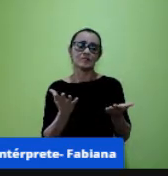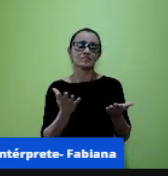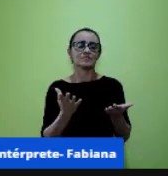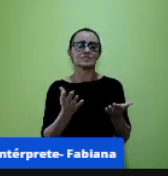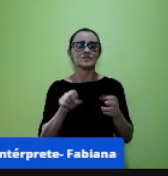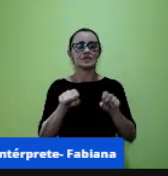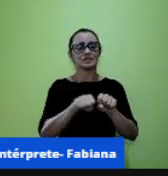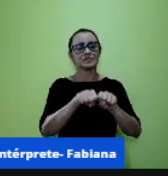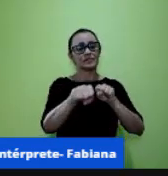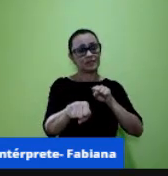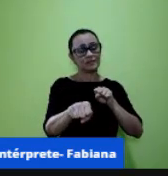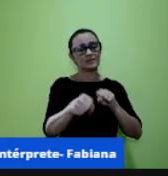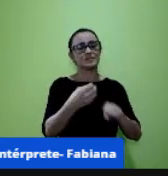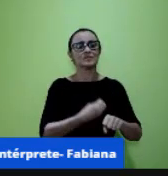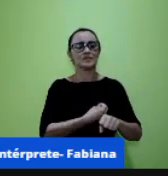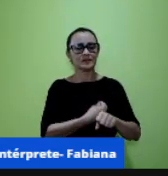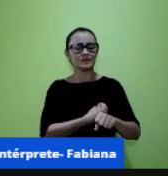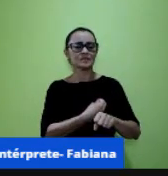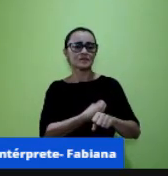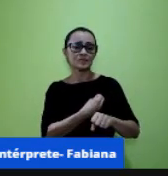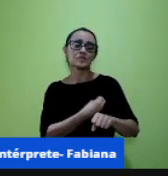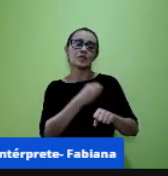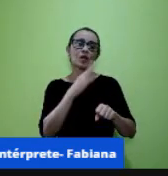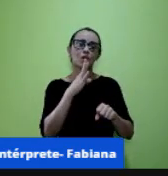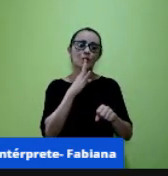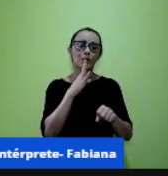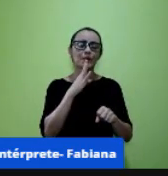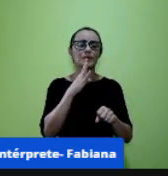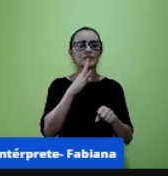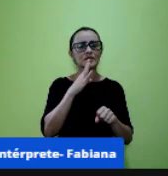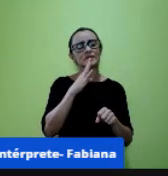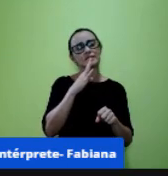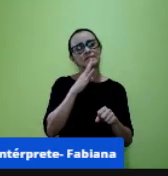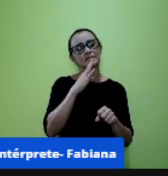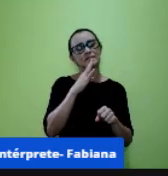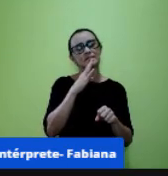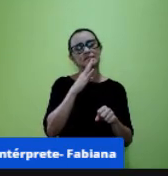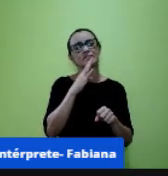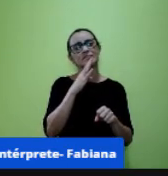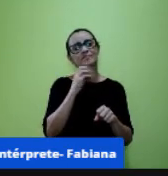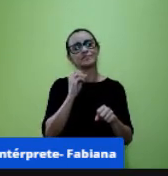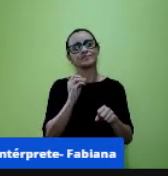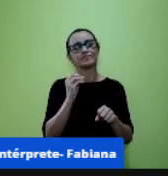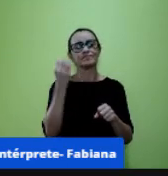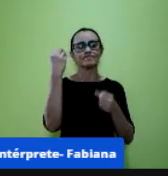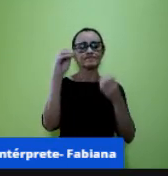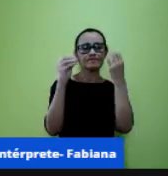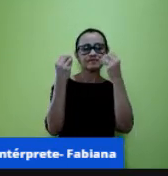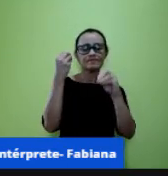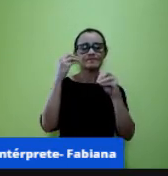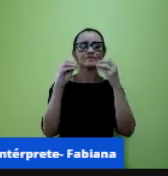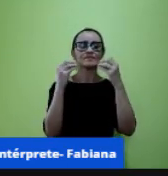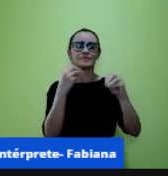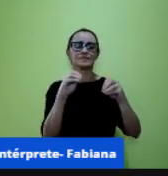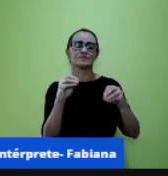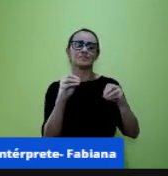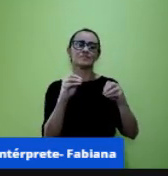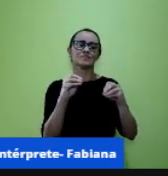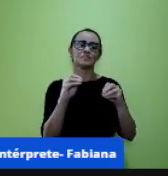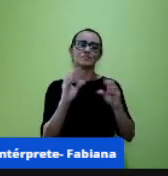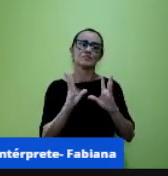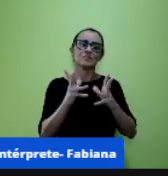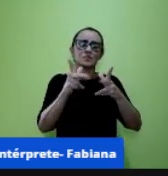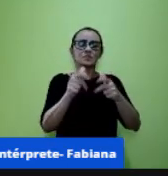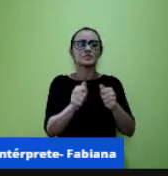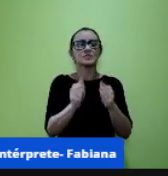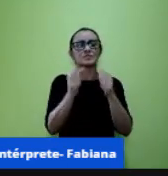promoções pode passar tenha uma ideia aí né de cada momento que nós estamos falando aí